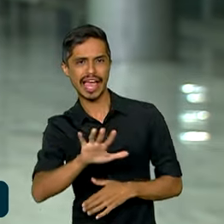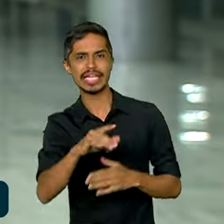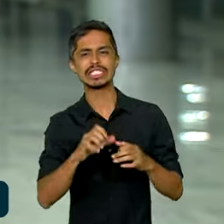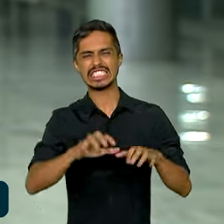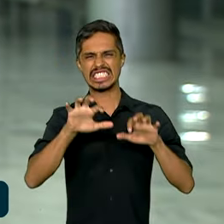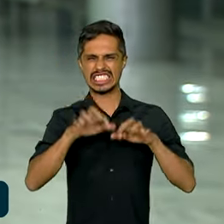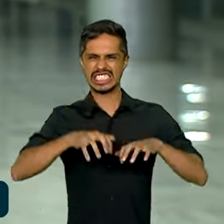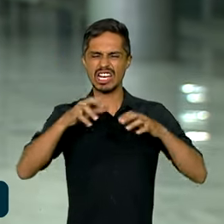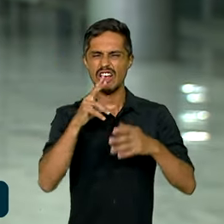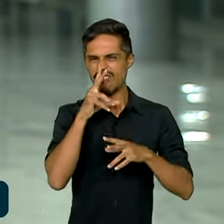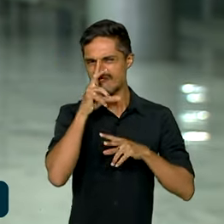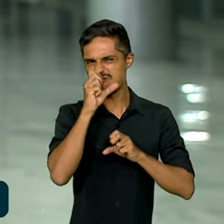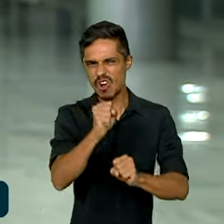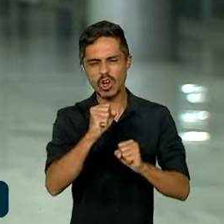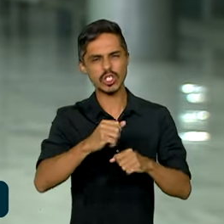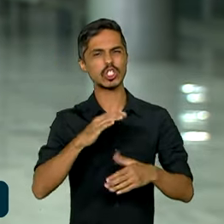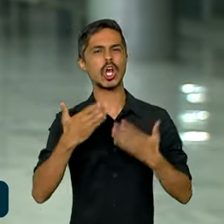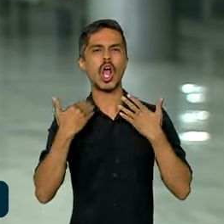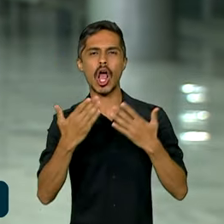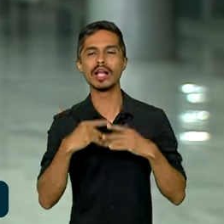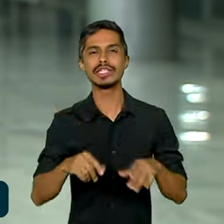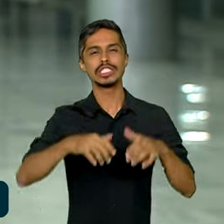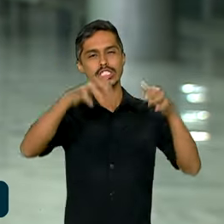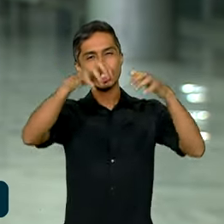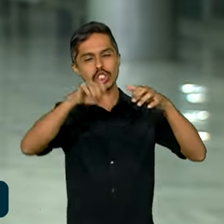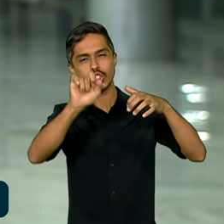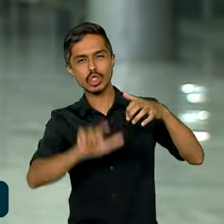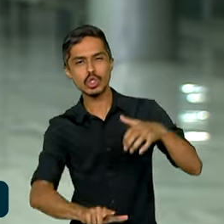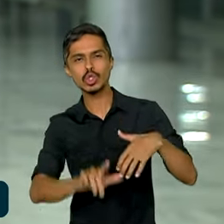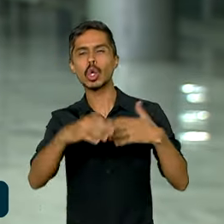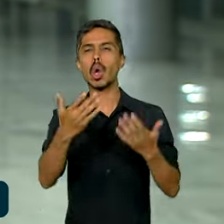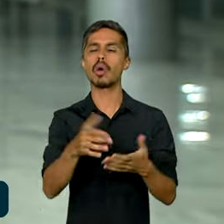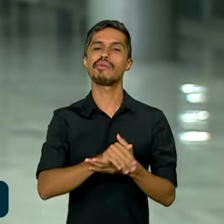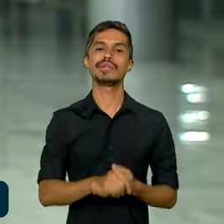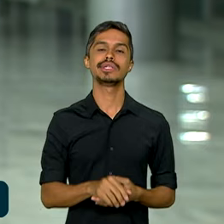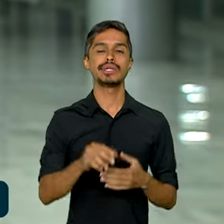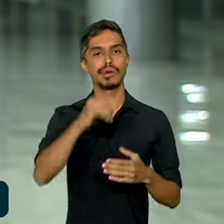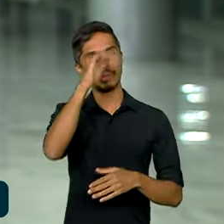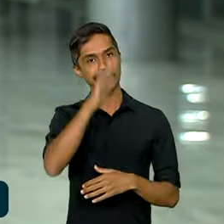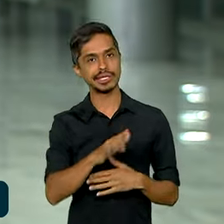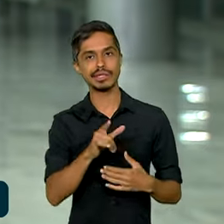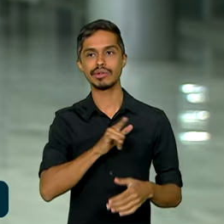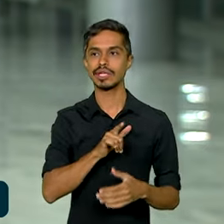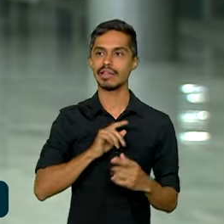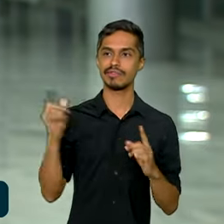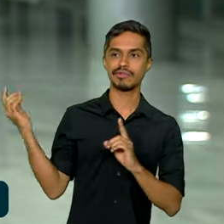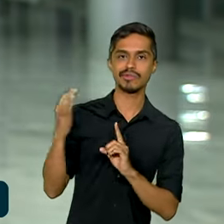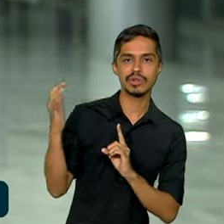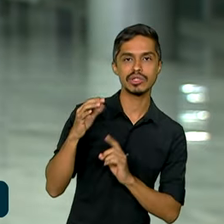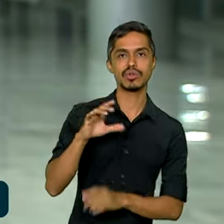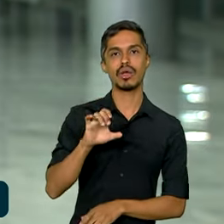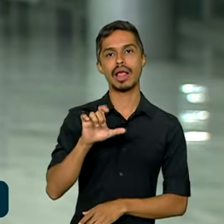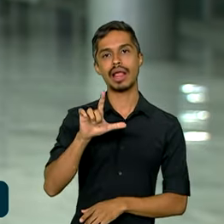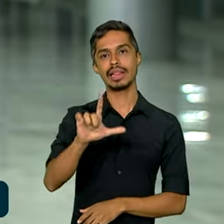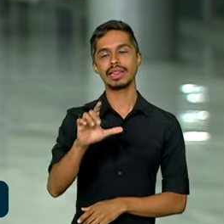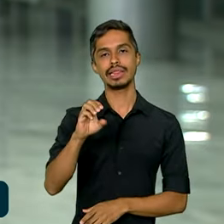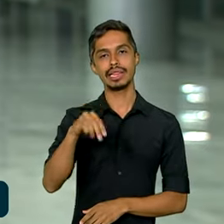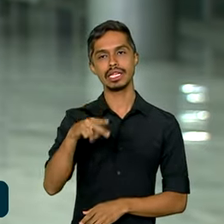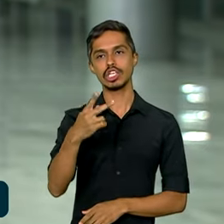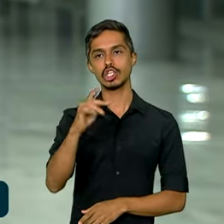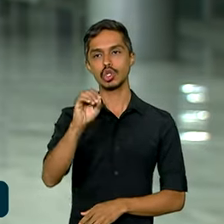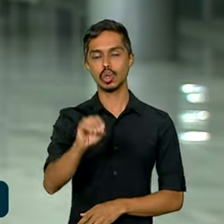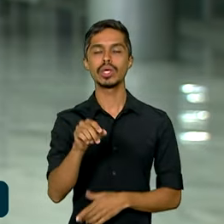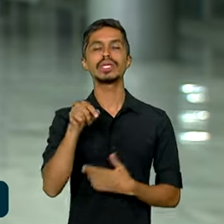seca no norte e tempestades no sul. O país vive os reflexos do El Ninho e esse fenômeno climático